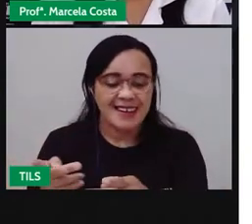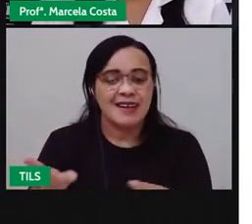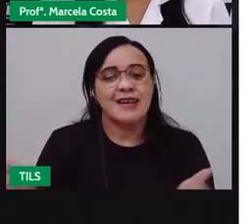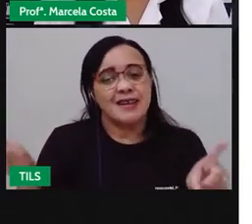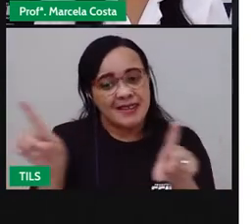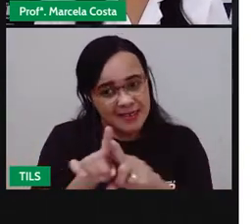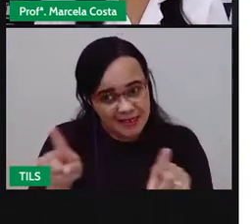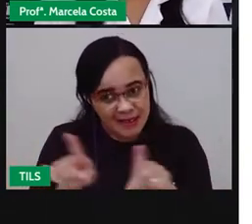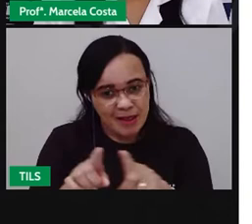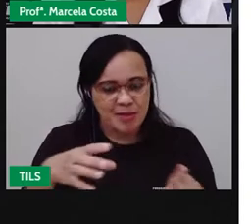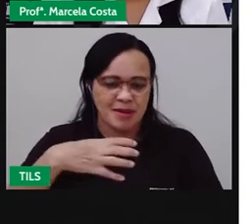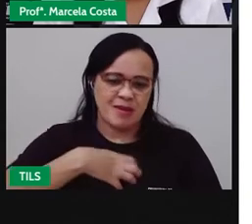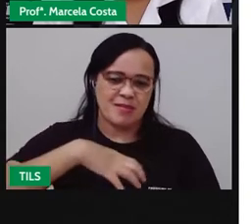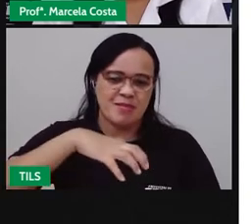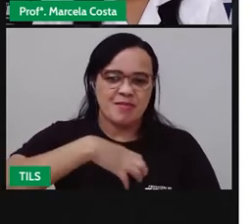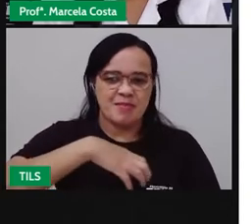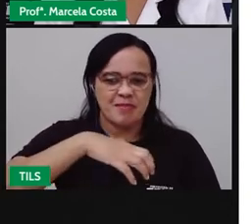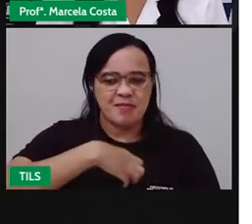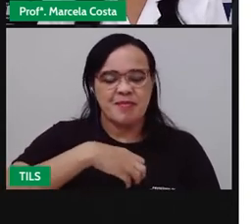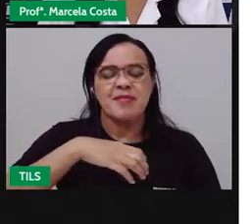nosso estado, a Bahia.